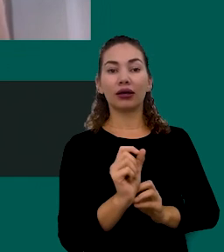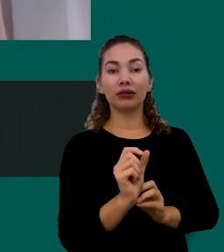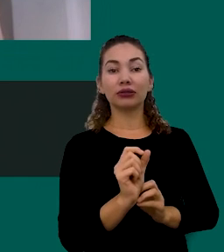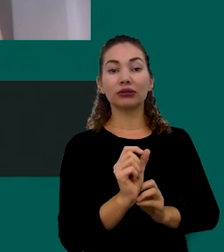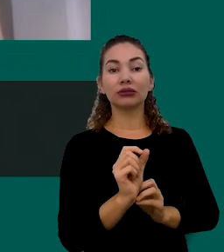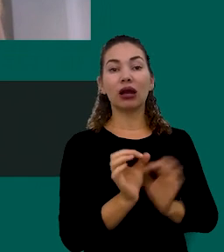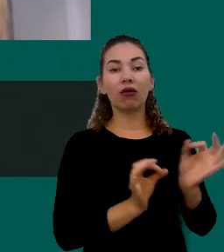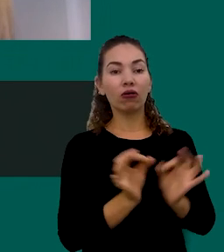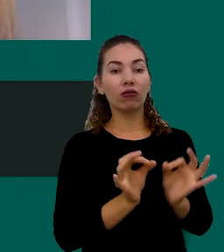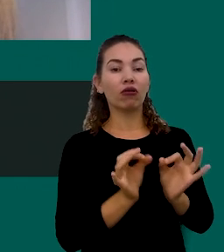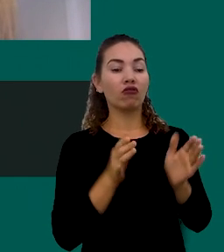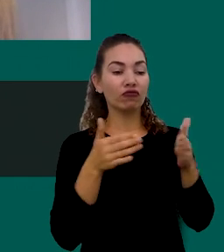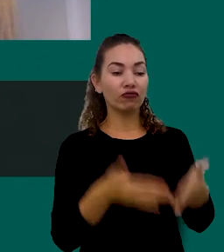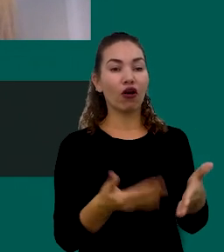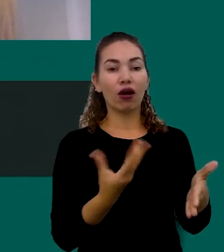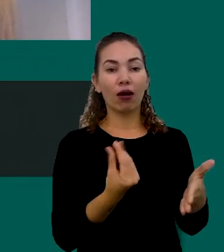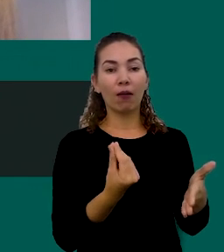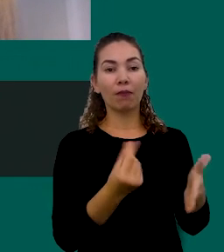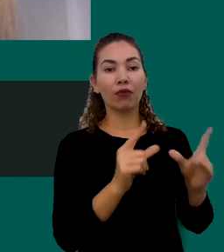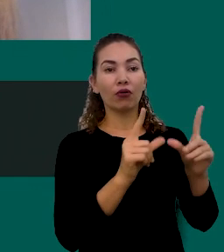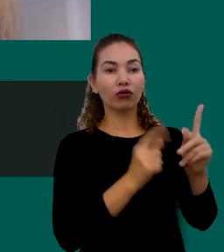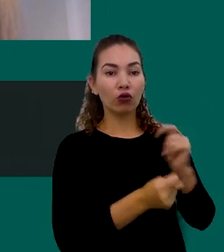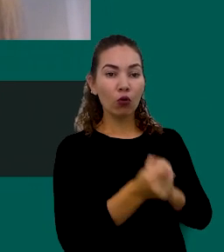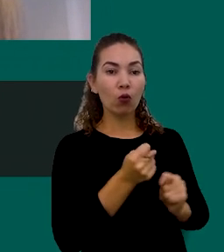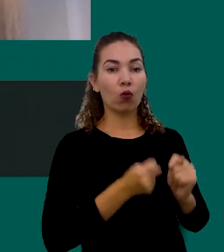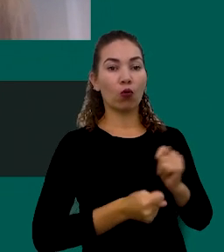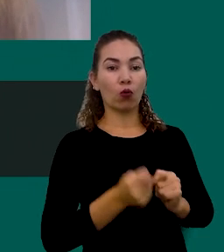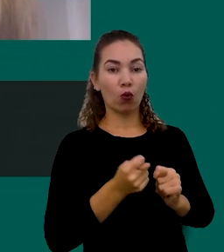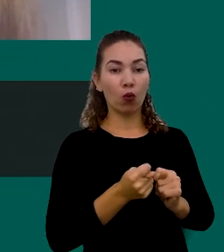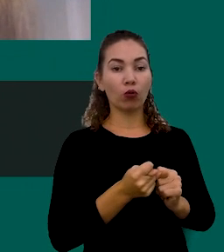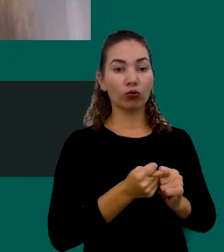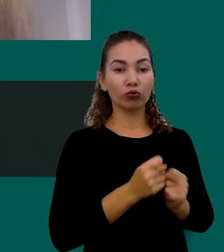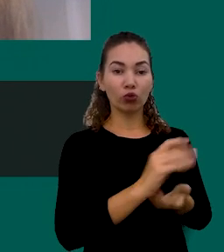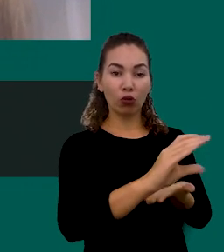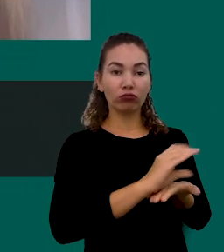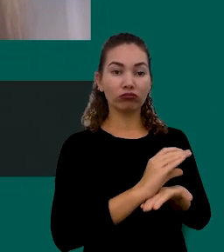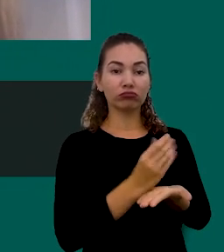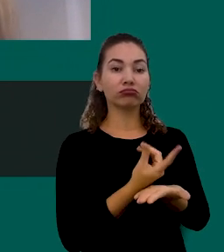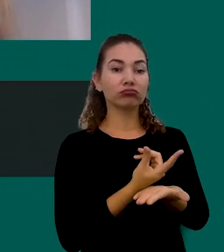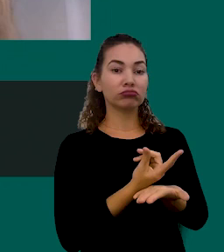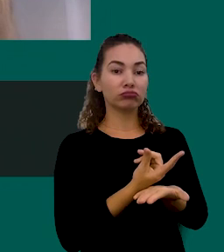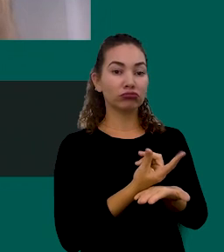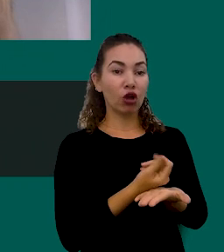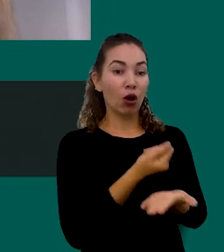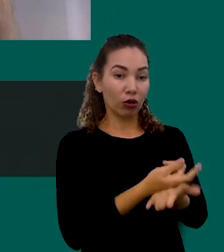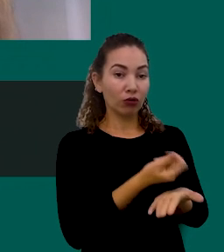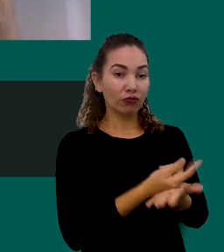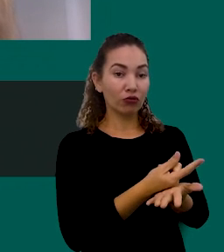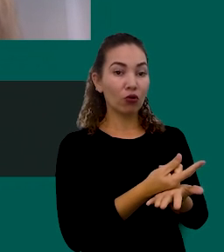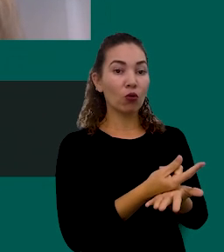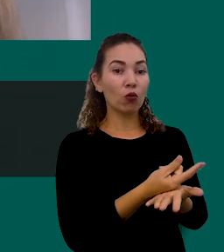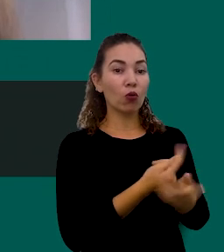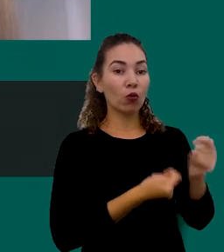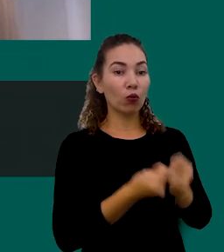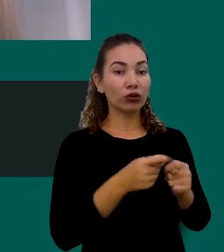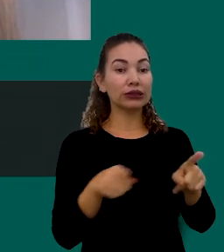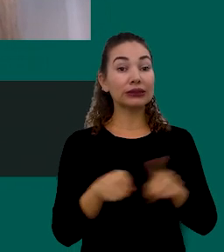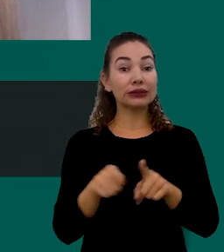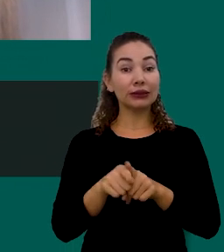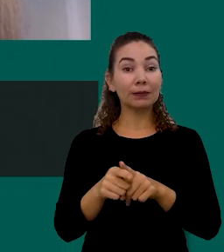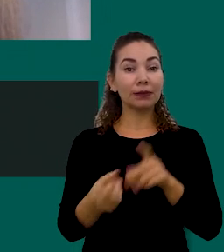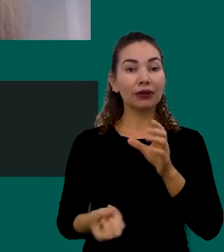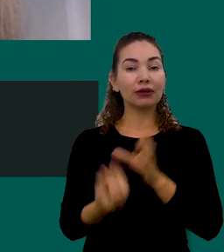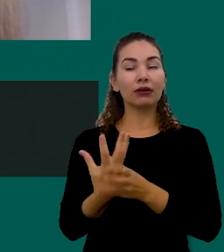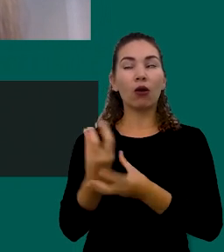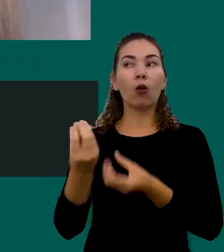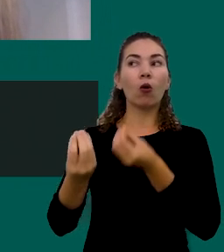Além Da A gente Se Focar Muito Na Questão Do Controle Dos Gastos Dos Dispêndios A gente Também Tem Que Começar A Elucubrar